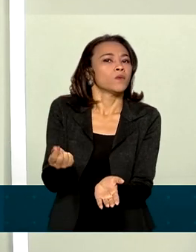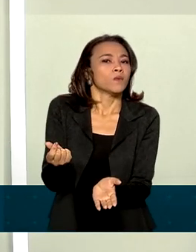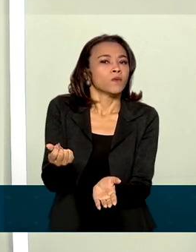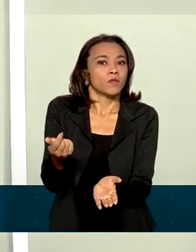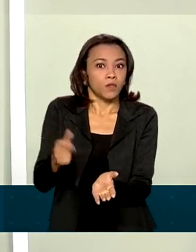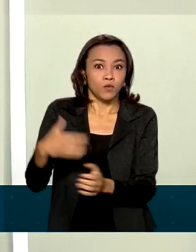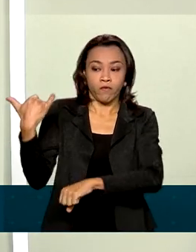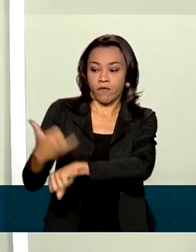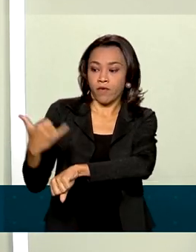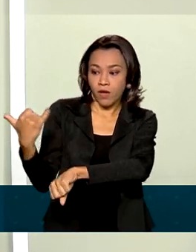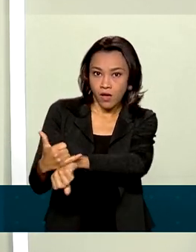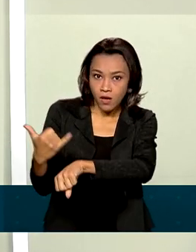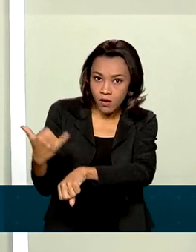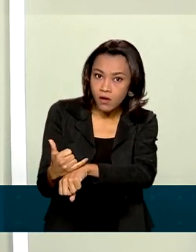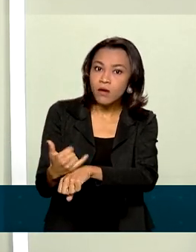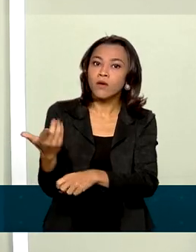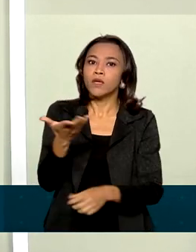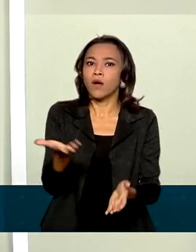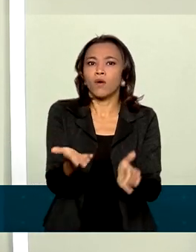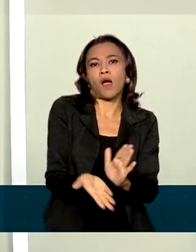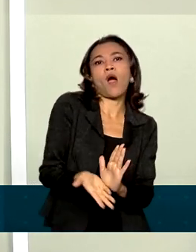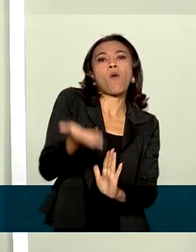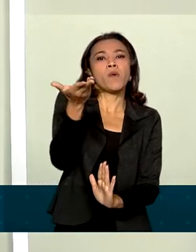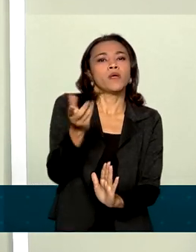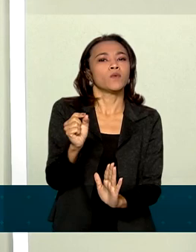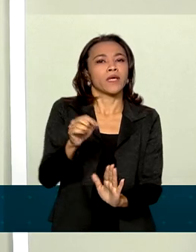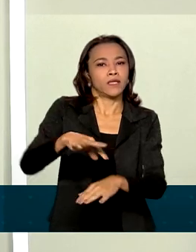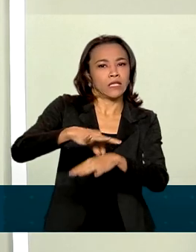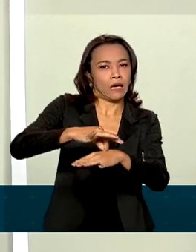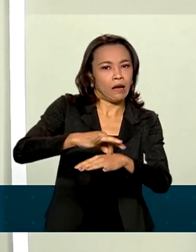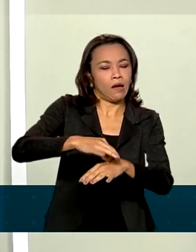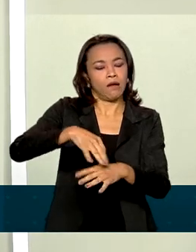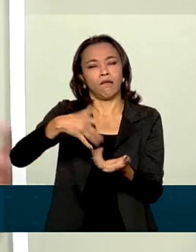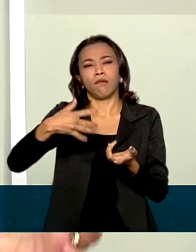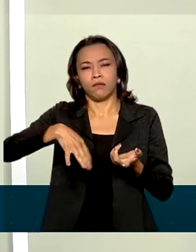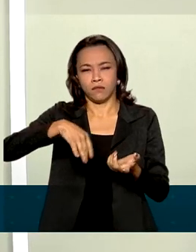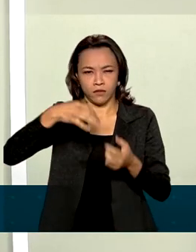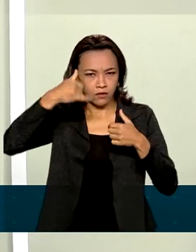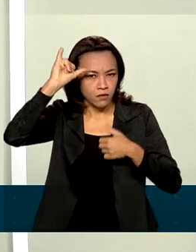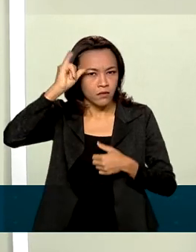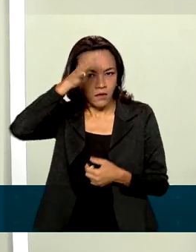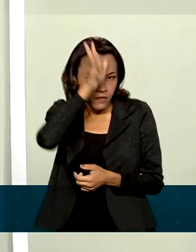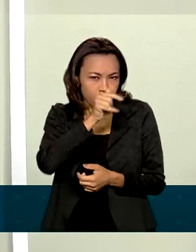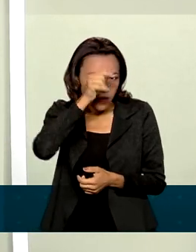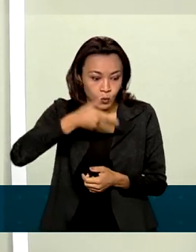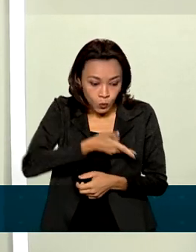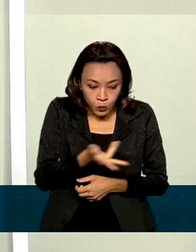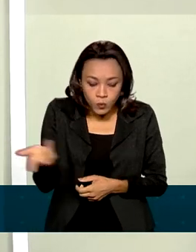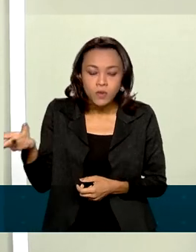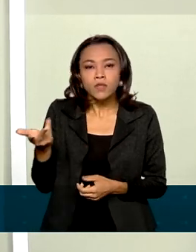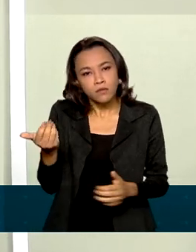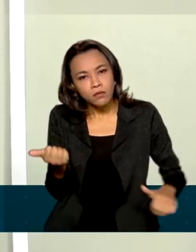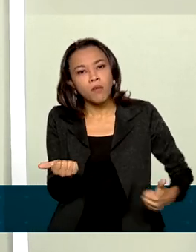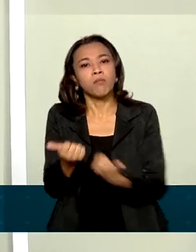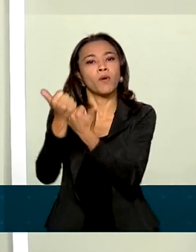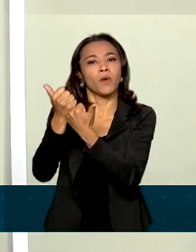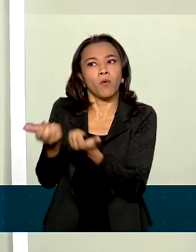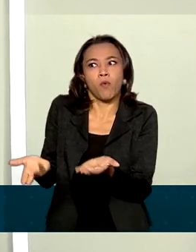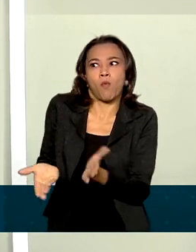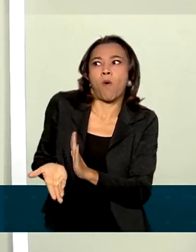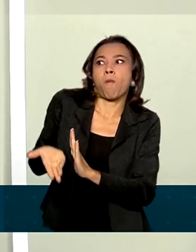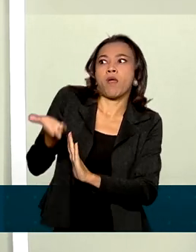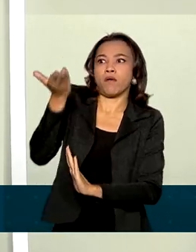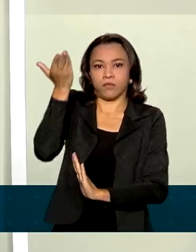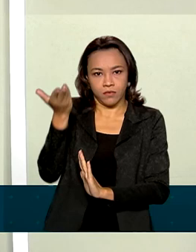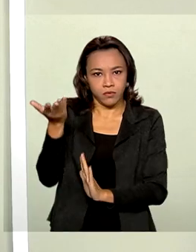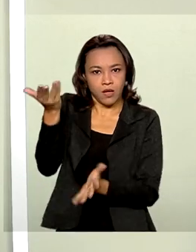do minério de ferro. E agora o aumento das exportações de carne bovina e frango. Todos esses elementos contribuíram para o ótimo desempenho da balança comercial